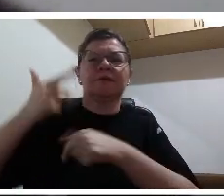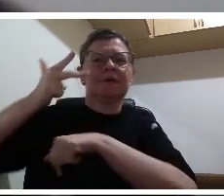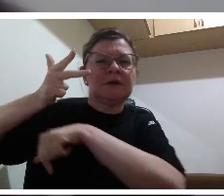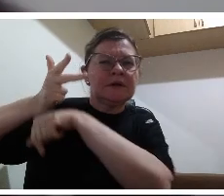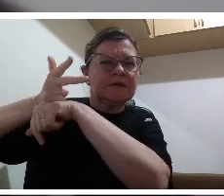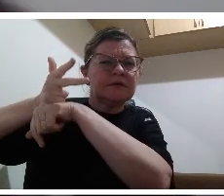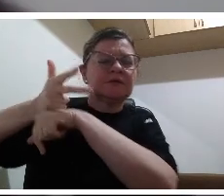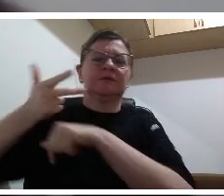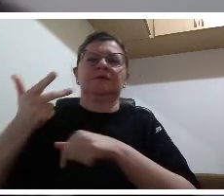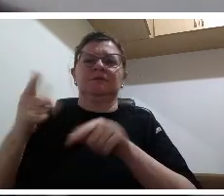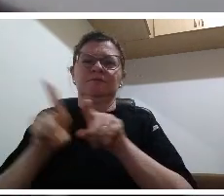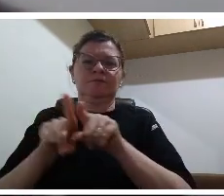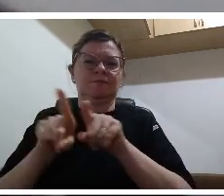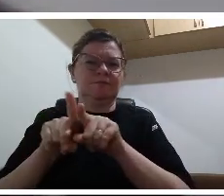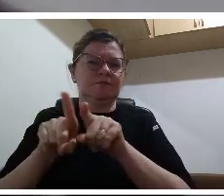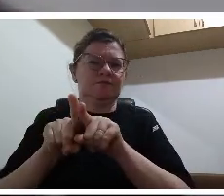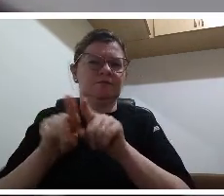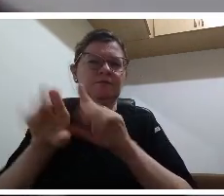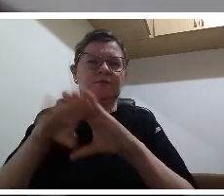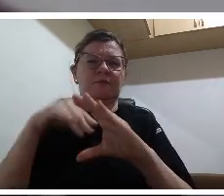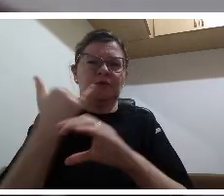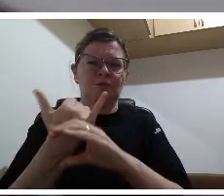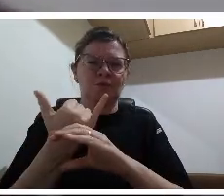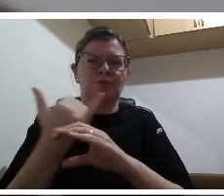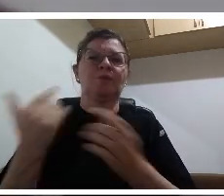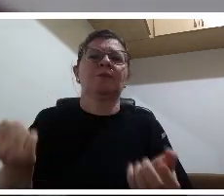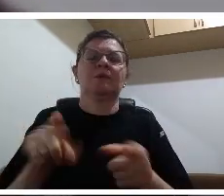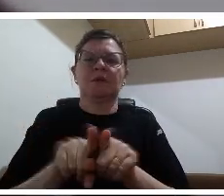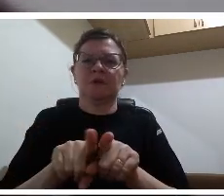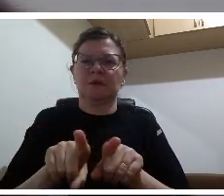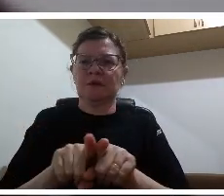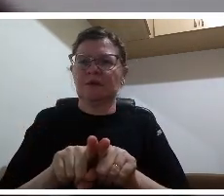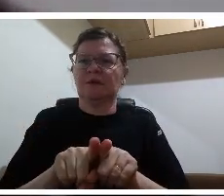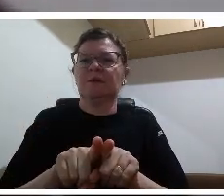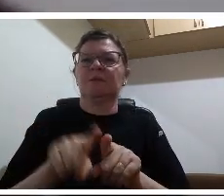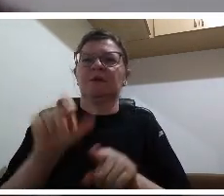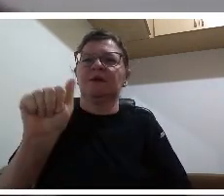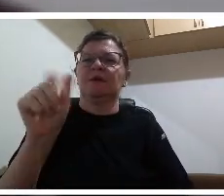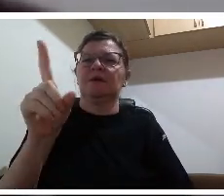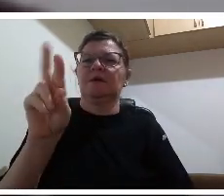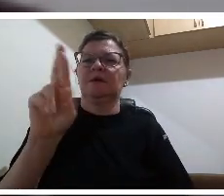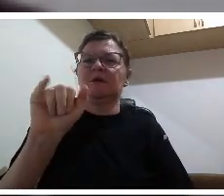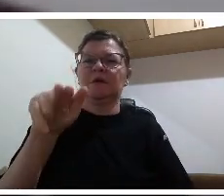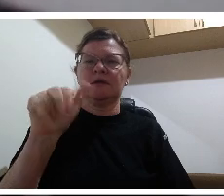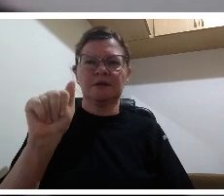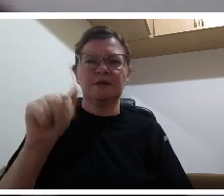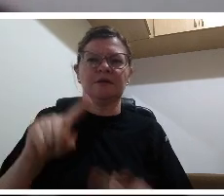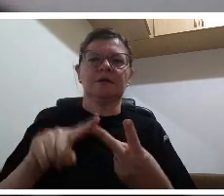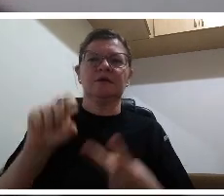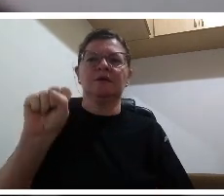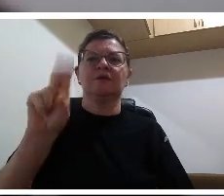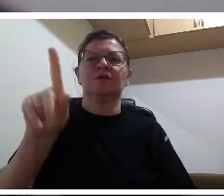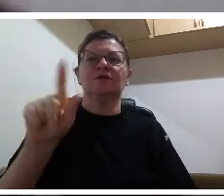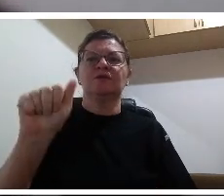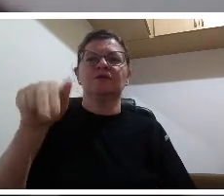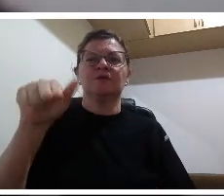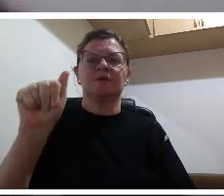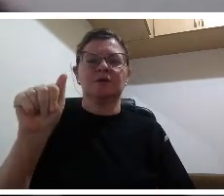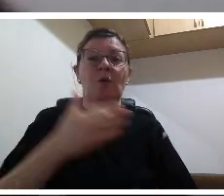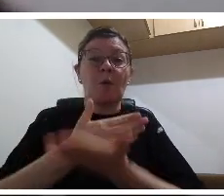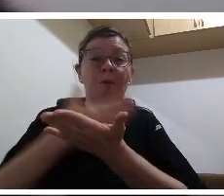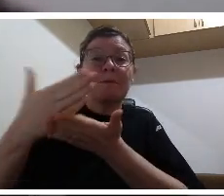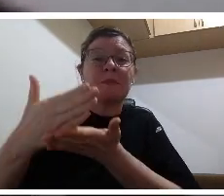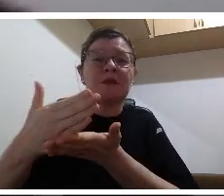em relação à formação né agradeço às intérpretes ao Ricardo ao Kleber a Fátima a Ellen a